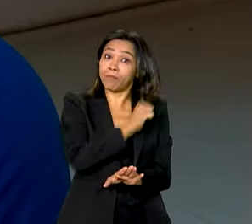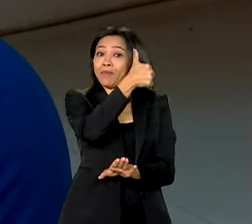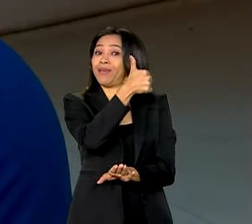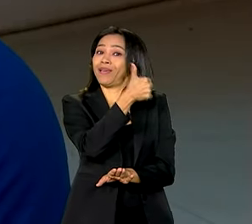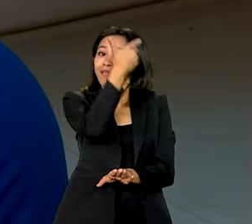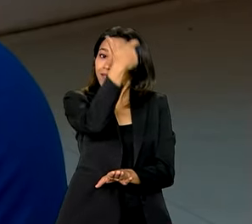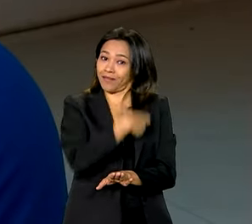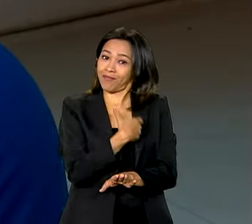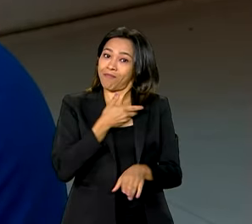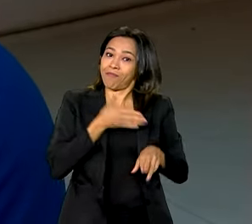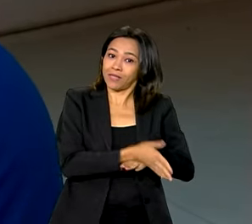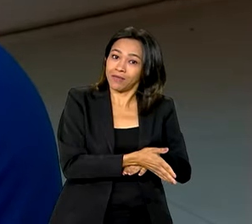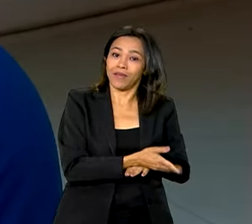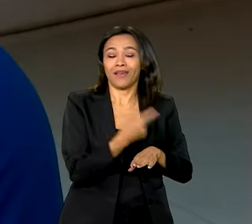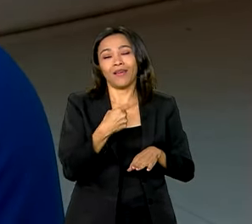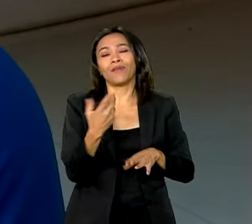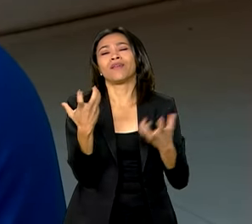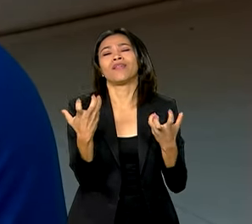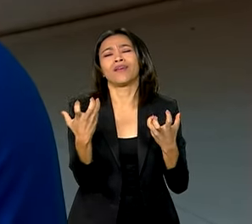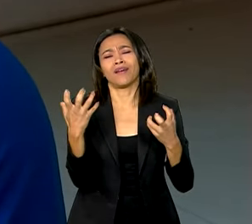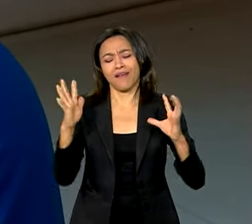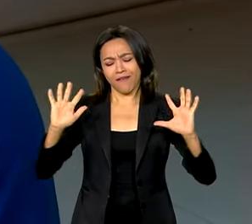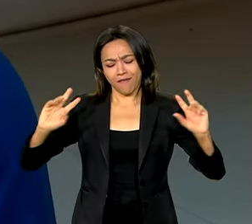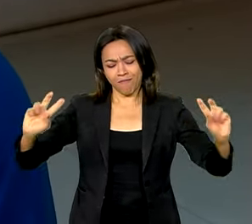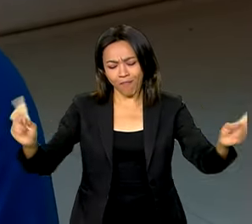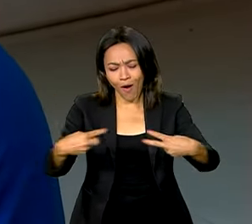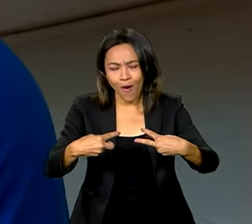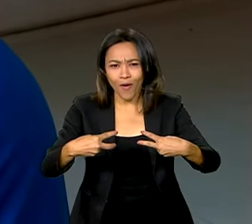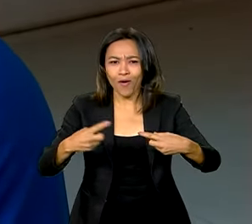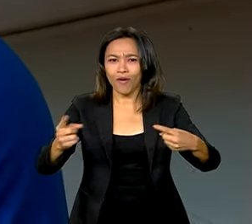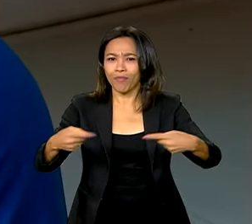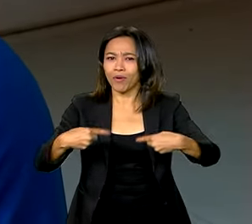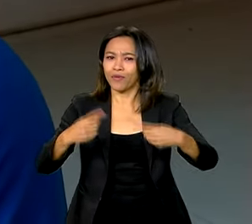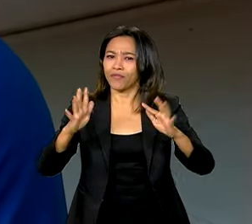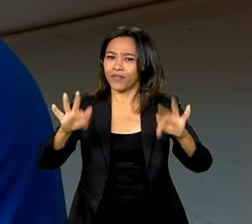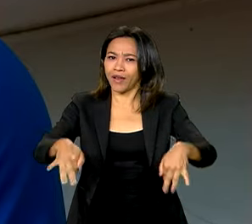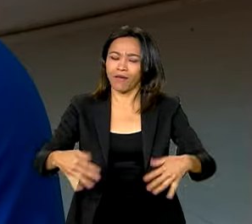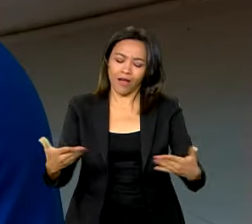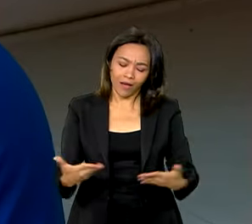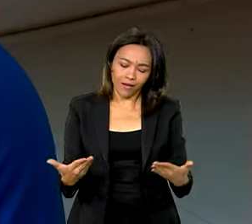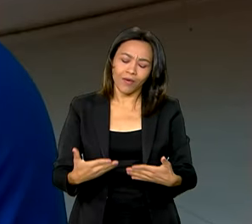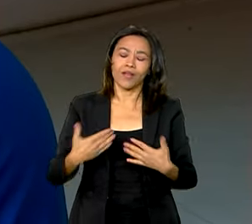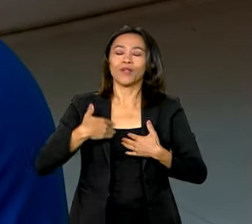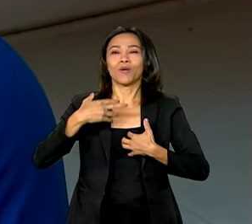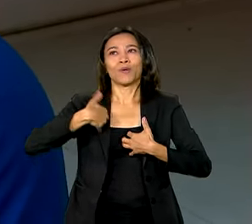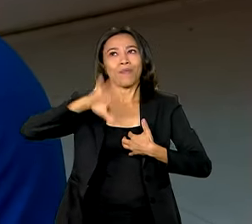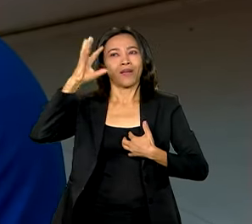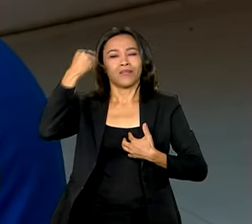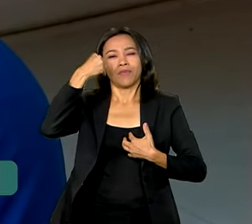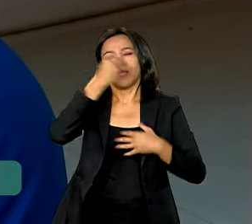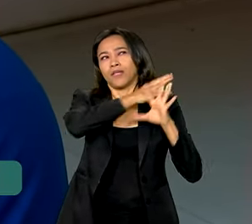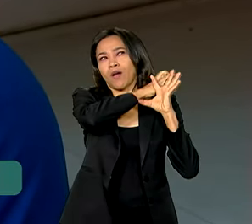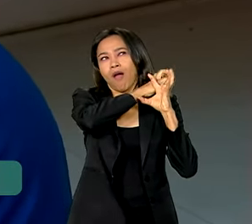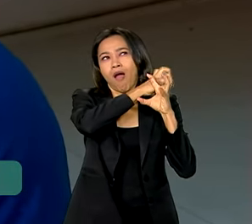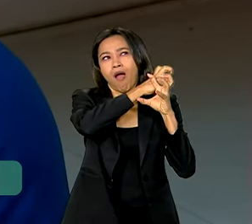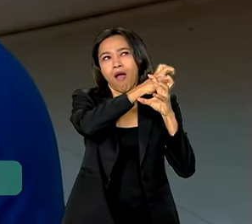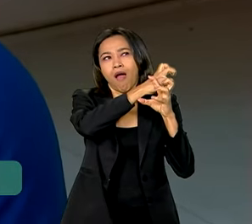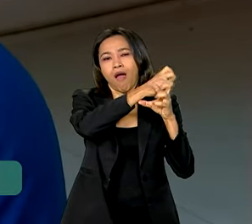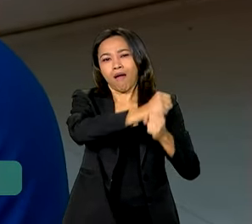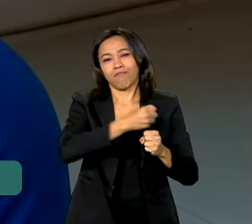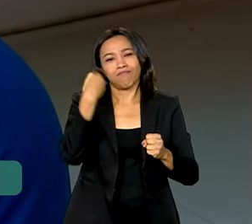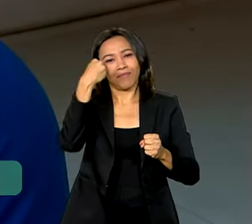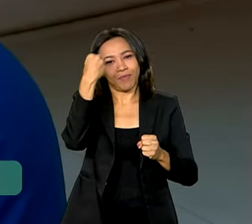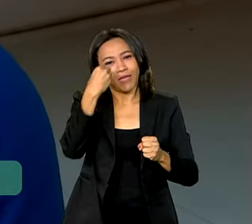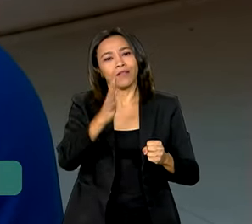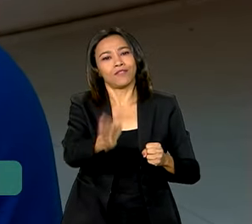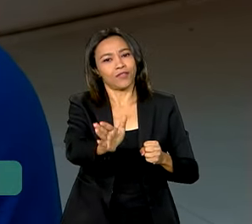a minha expectativa era passar para a final e estava ótimo para mim. Agora não, eu já estou com muito mais experiência, crescer muito